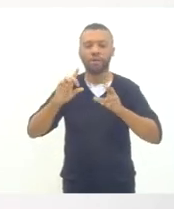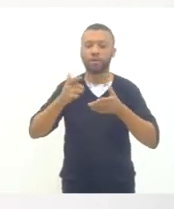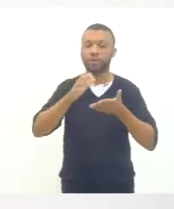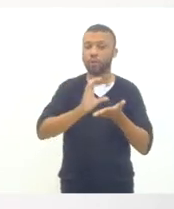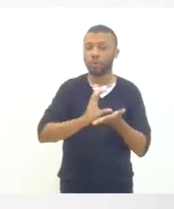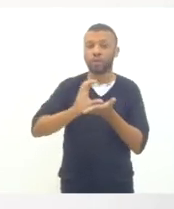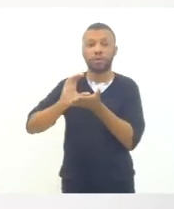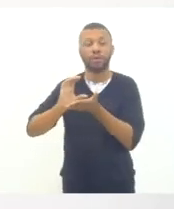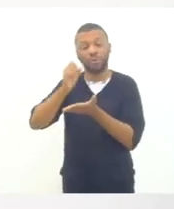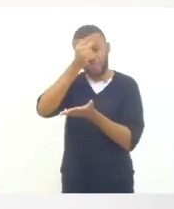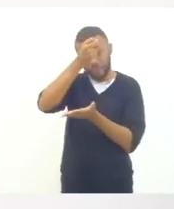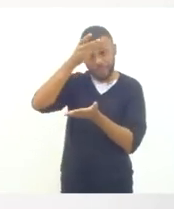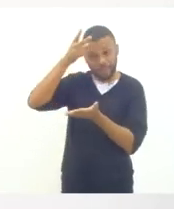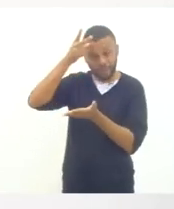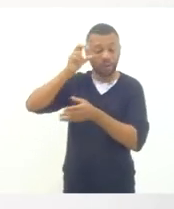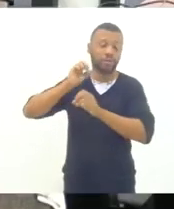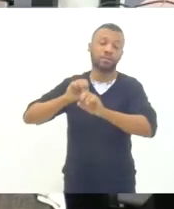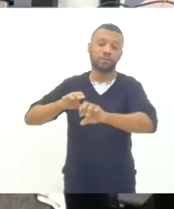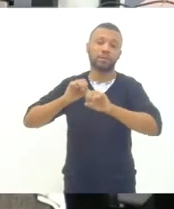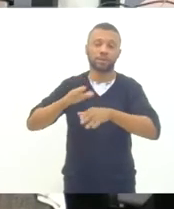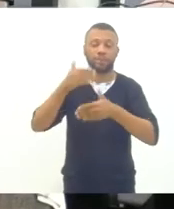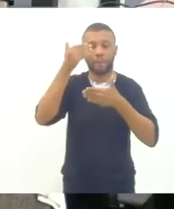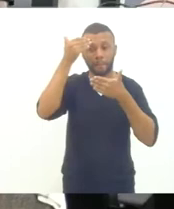educação obrigado Jorge pela presença